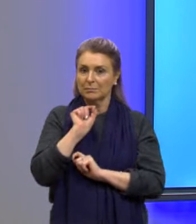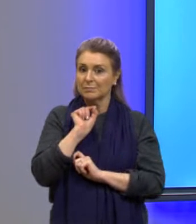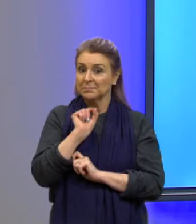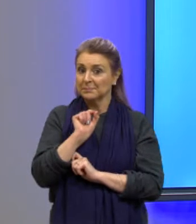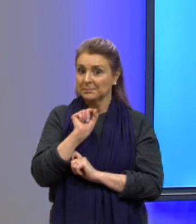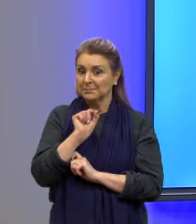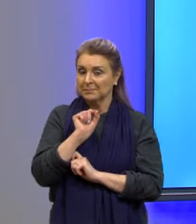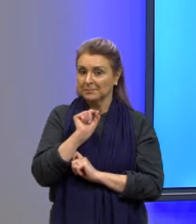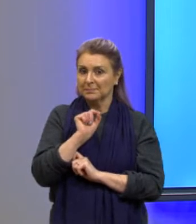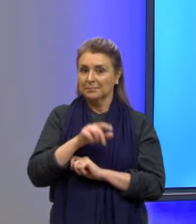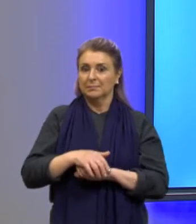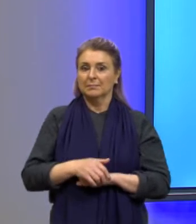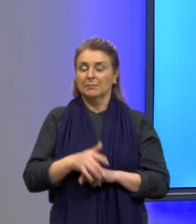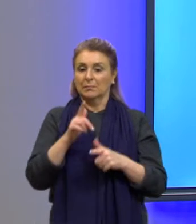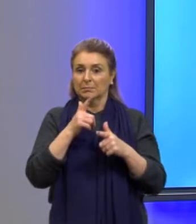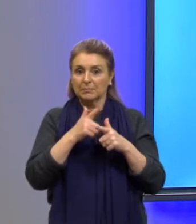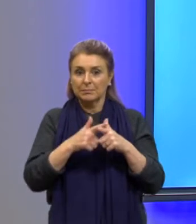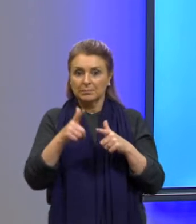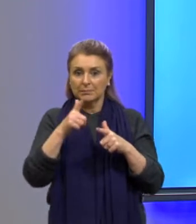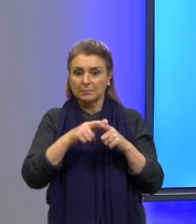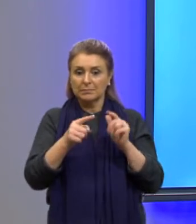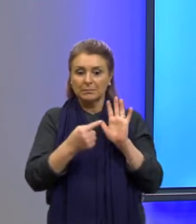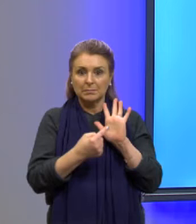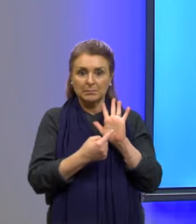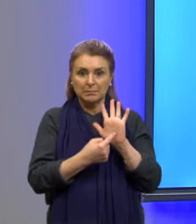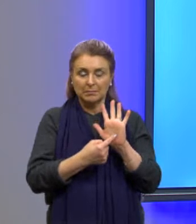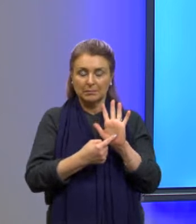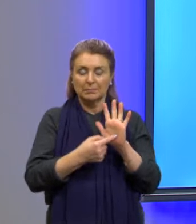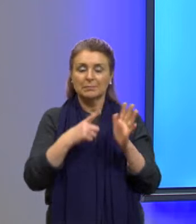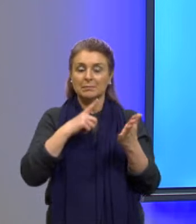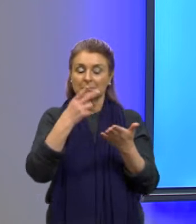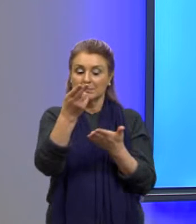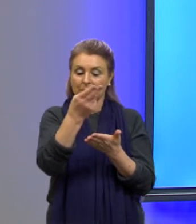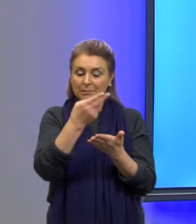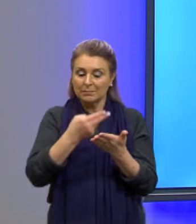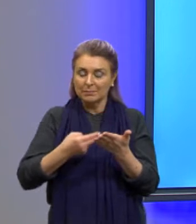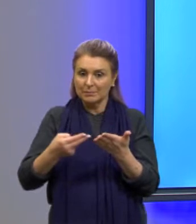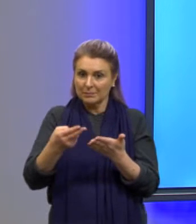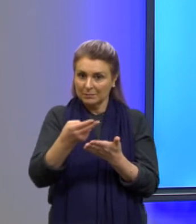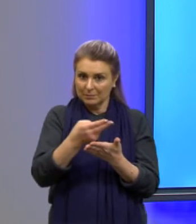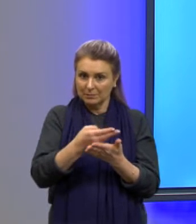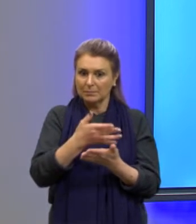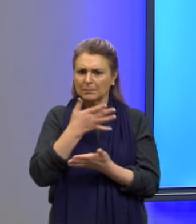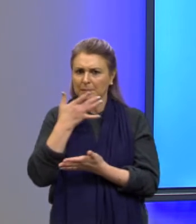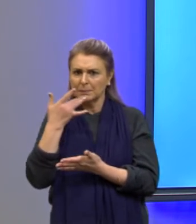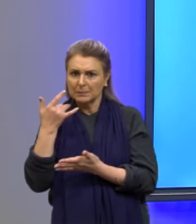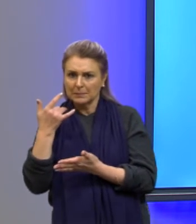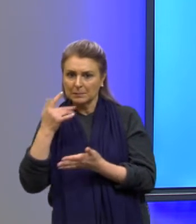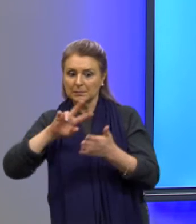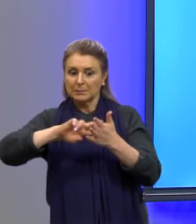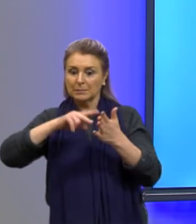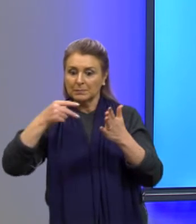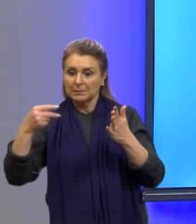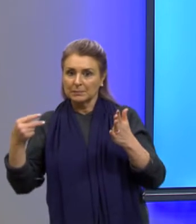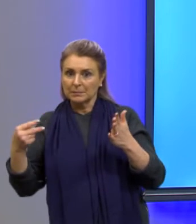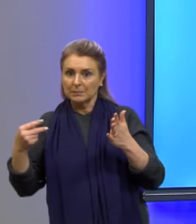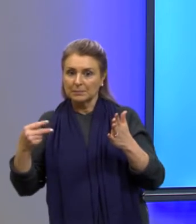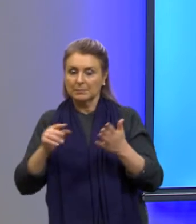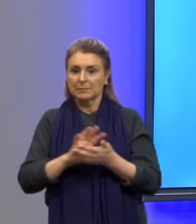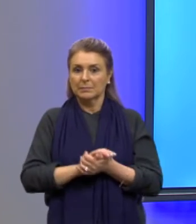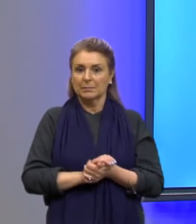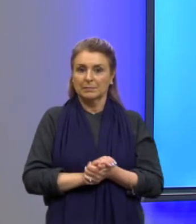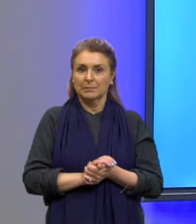essa situação problema já trouxe esse desenho aí, que nos facilita muito. então, tem um